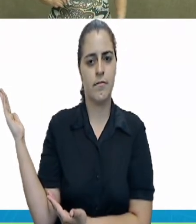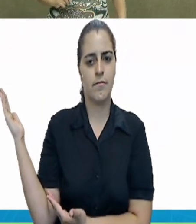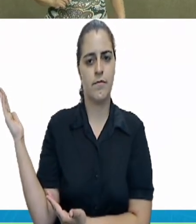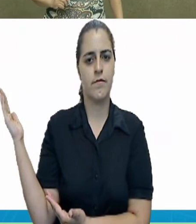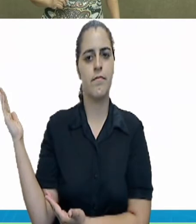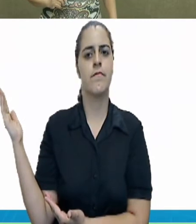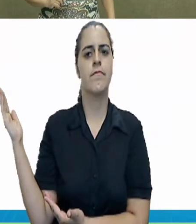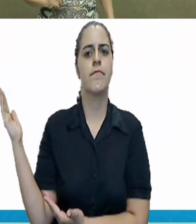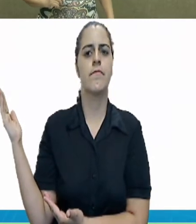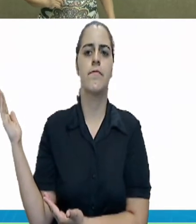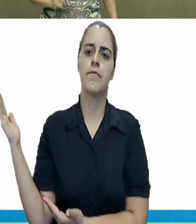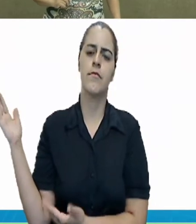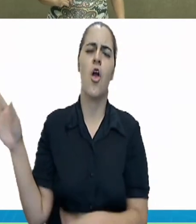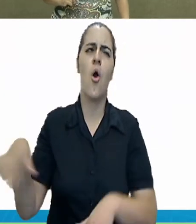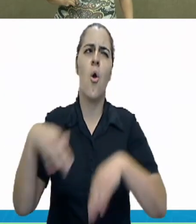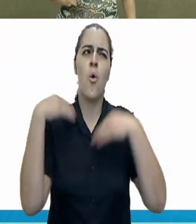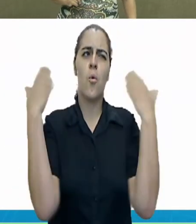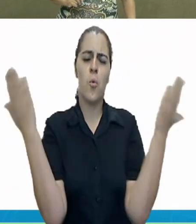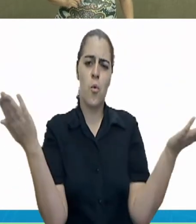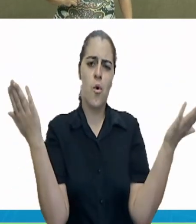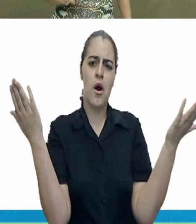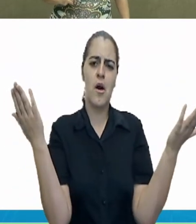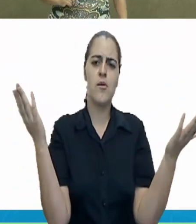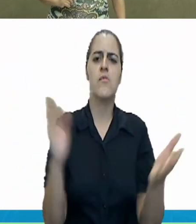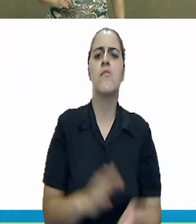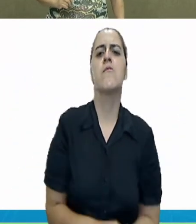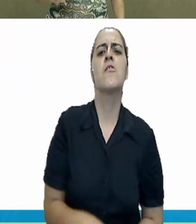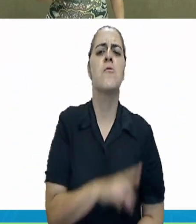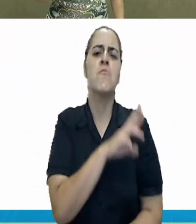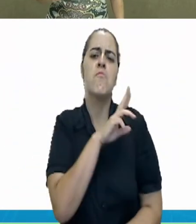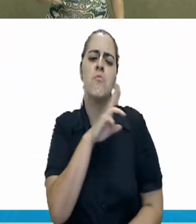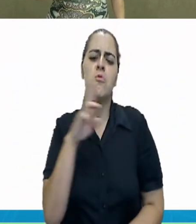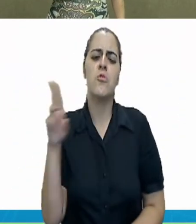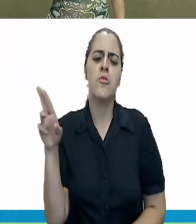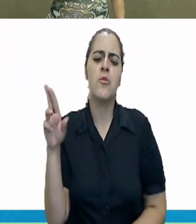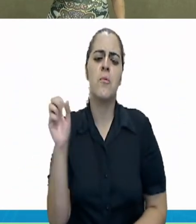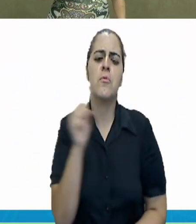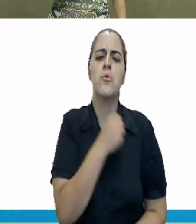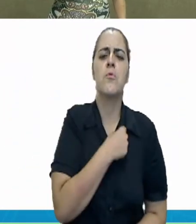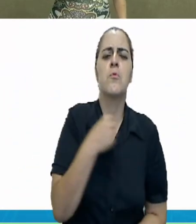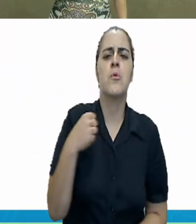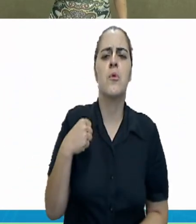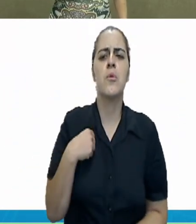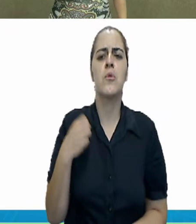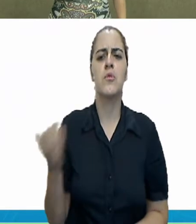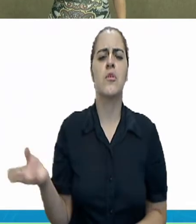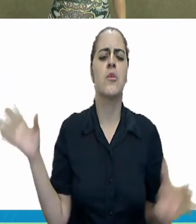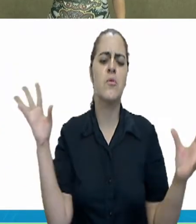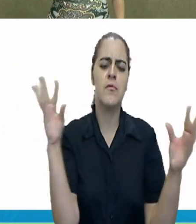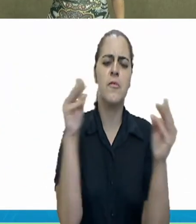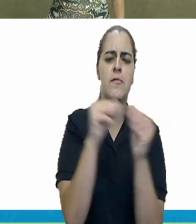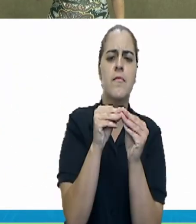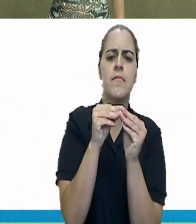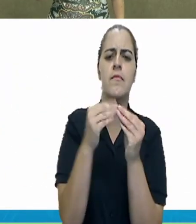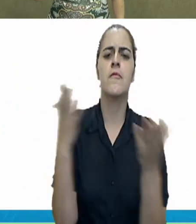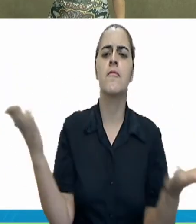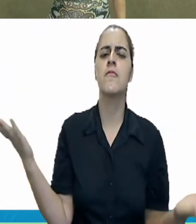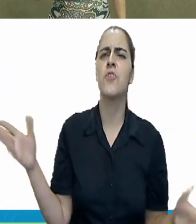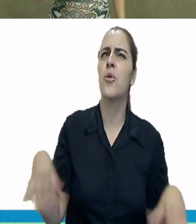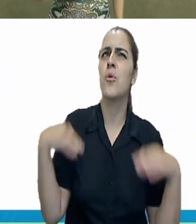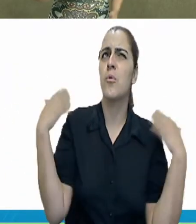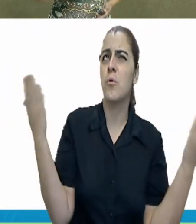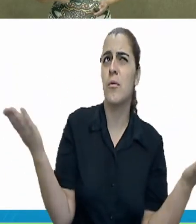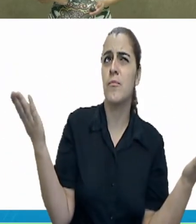Qual é o nome do autor da resenha?